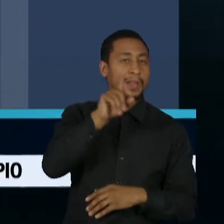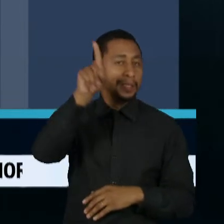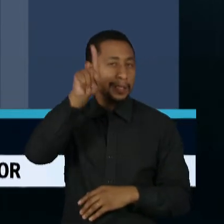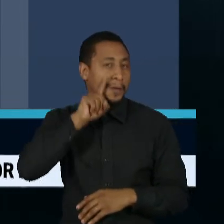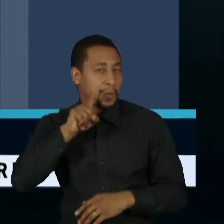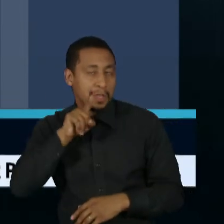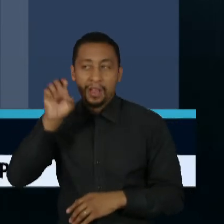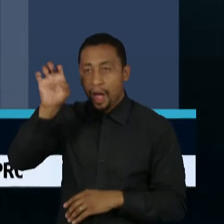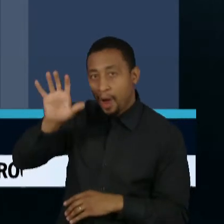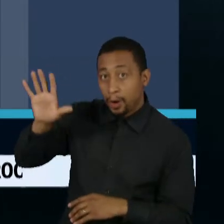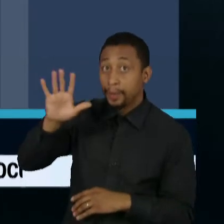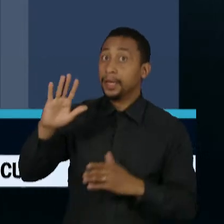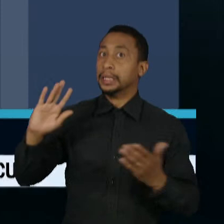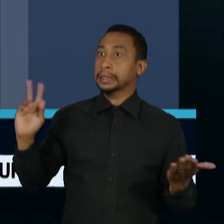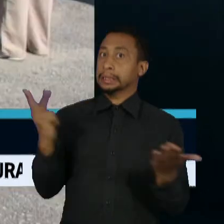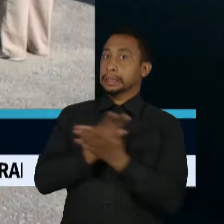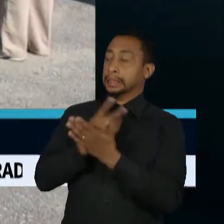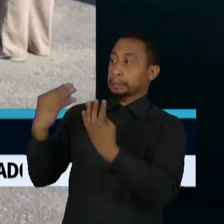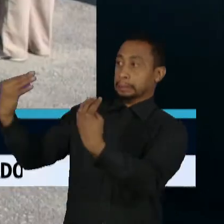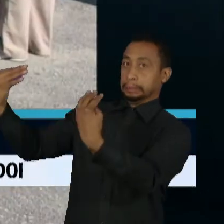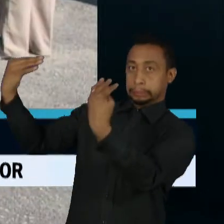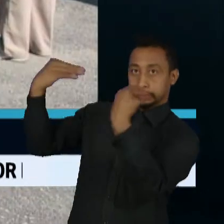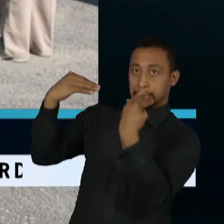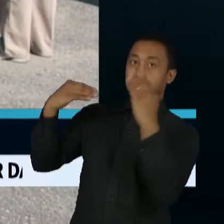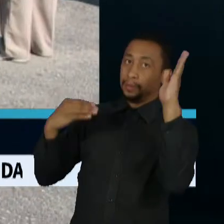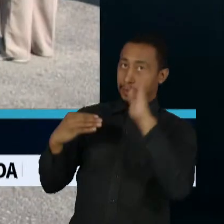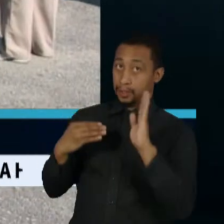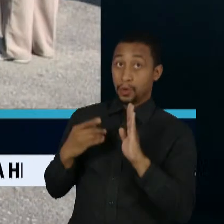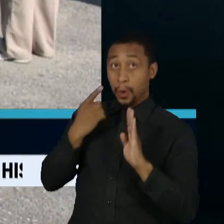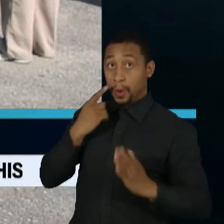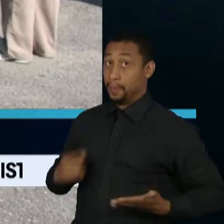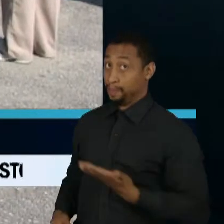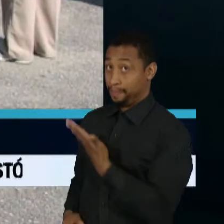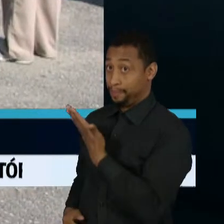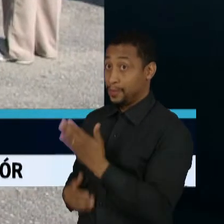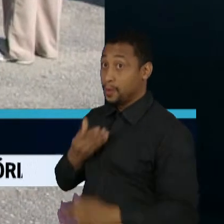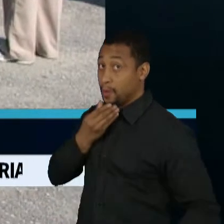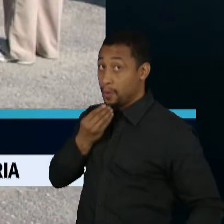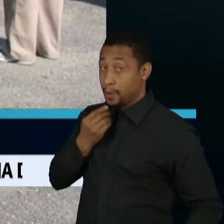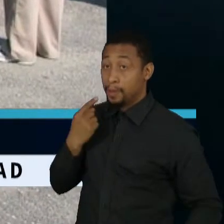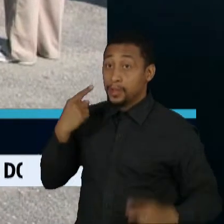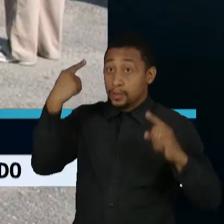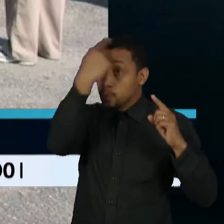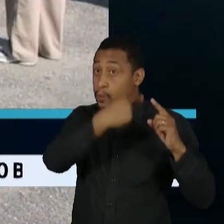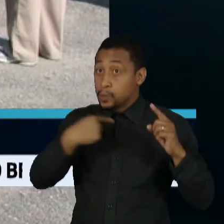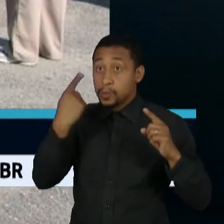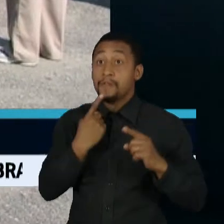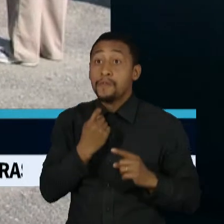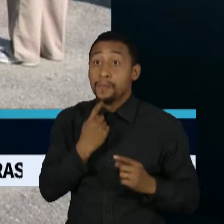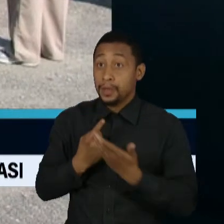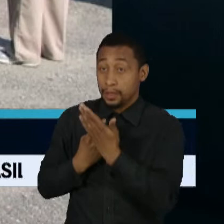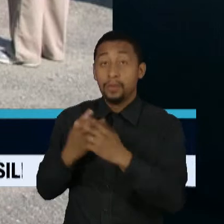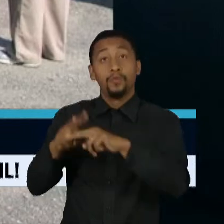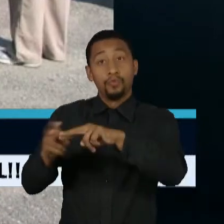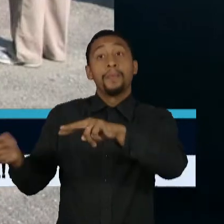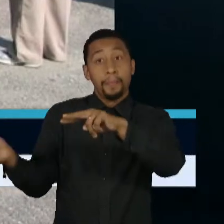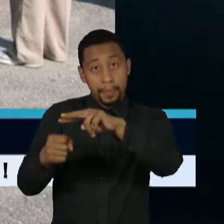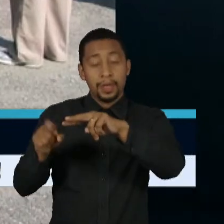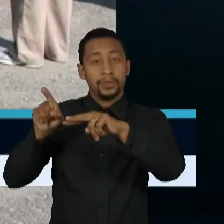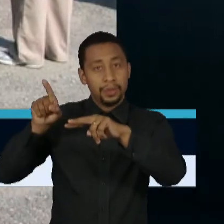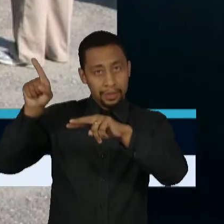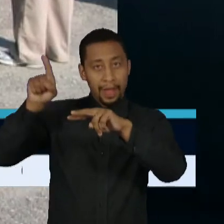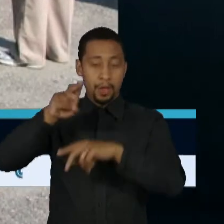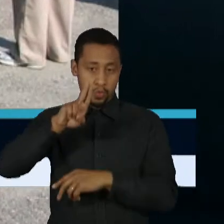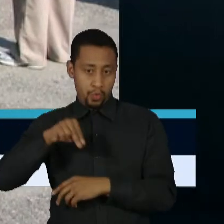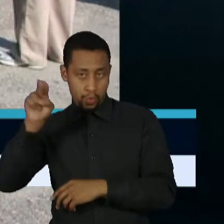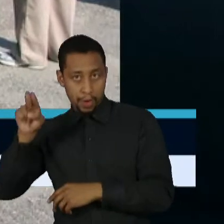desconfortável holofote internacional. Um deles seria este homem. Segundo o jornal, ele foi preso na Noruega, mas viveu por mais